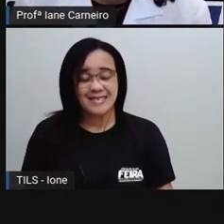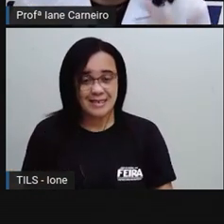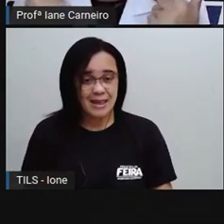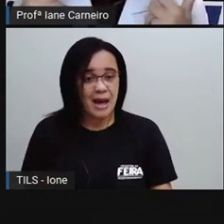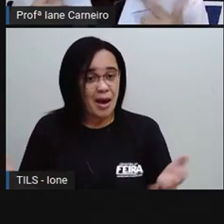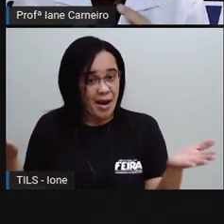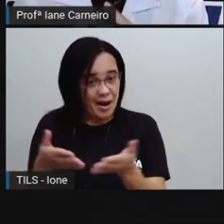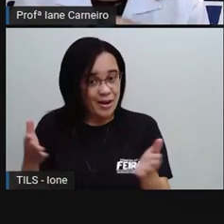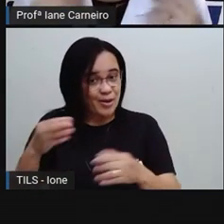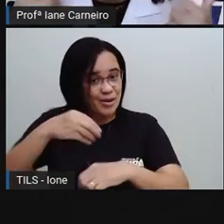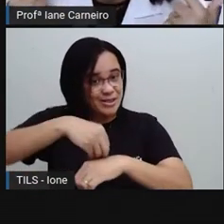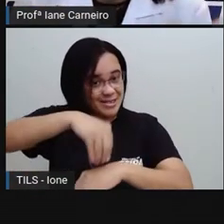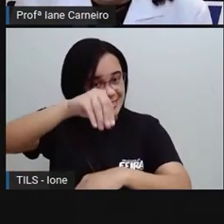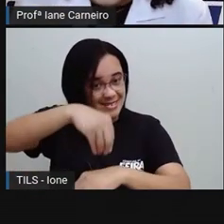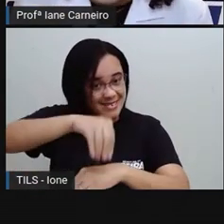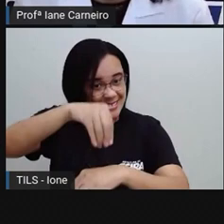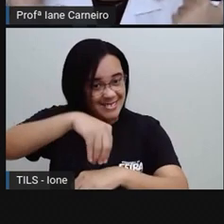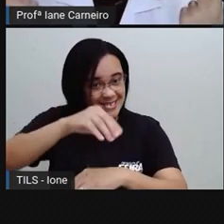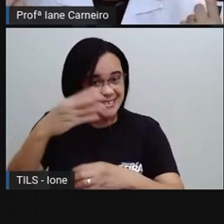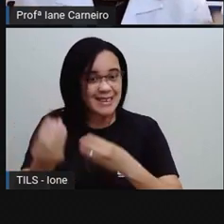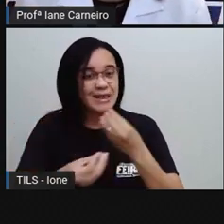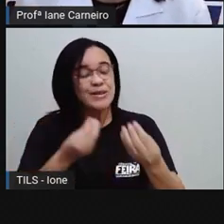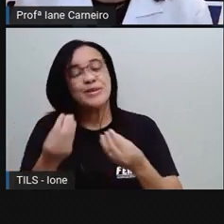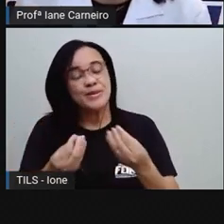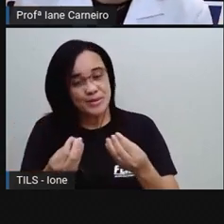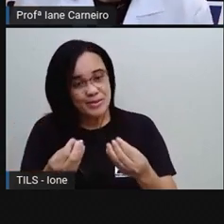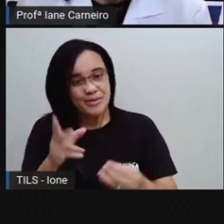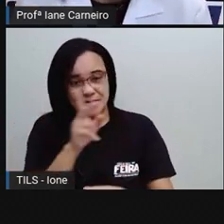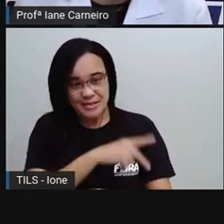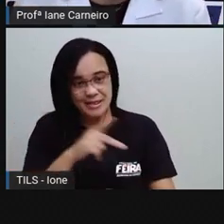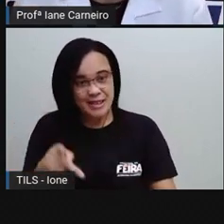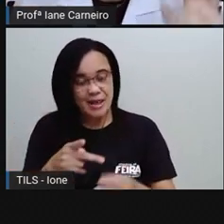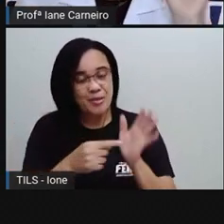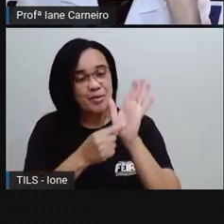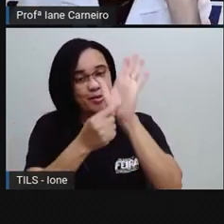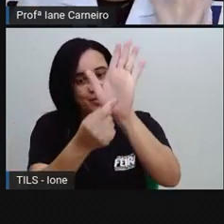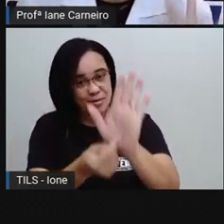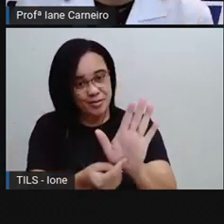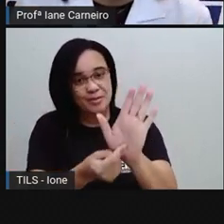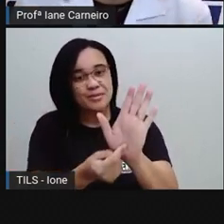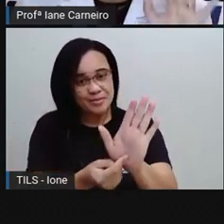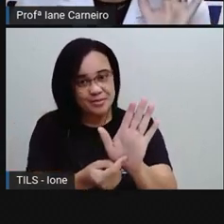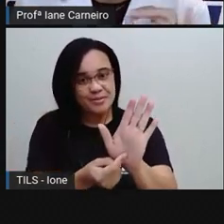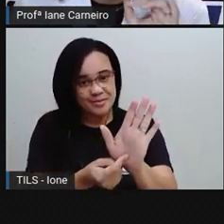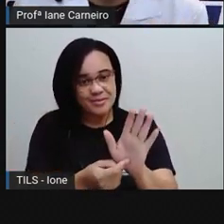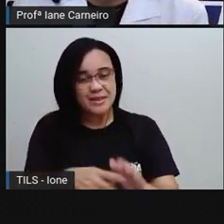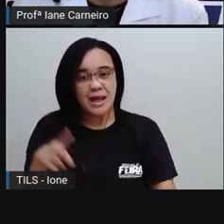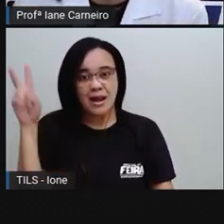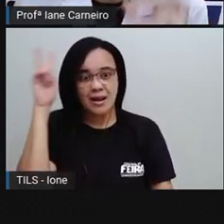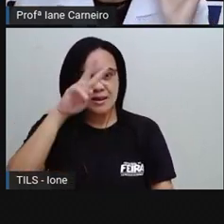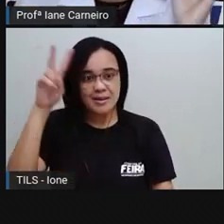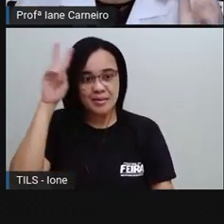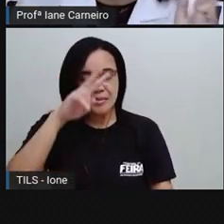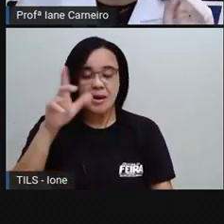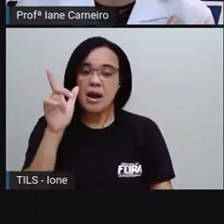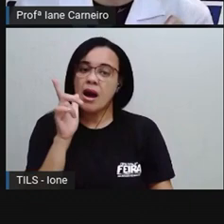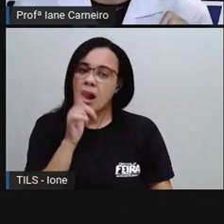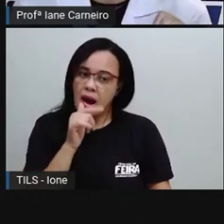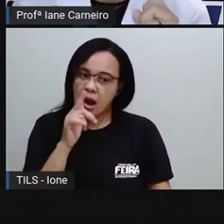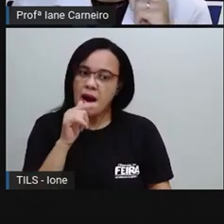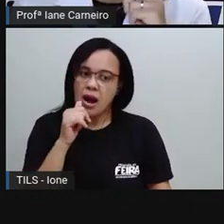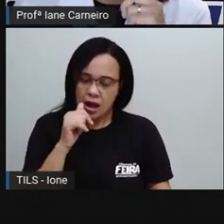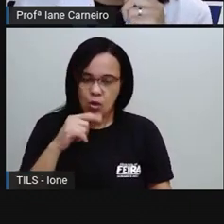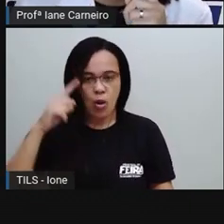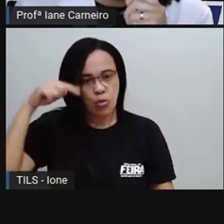dica, mais uma dica, mais uma dica que a Pró quer dar para vocês é essa, ó. Lembre-se de beber água ao longo do